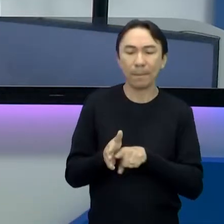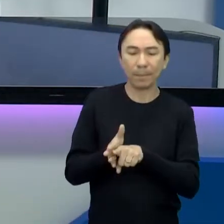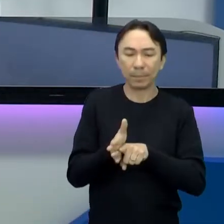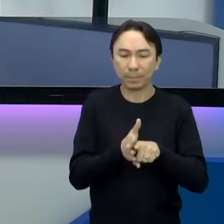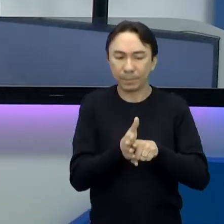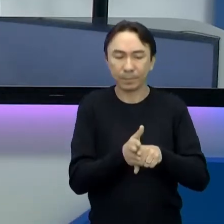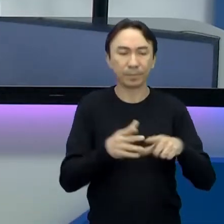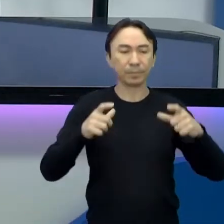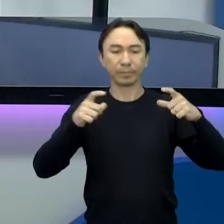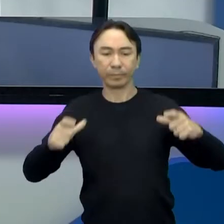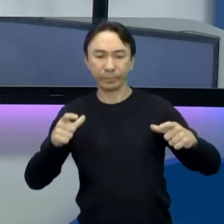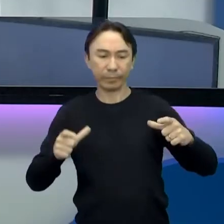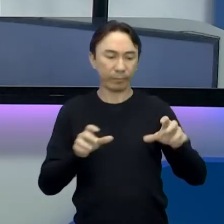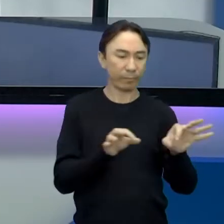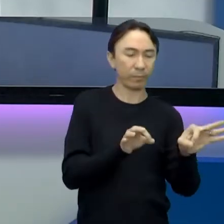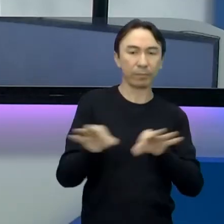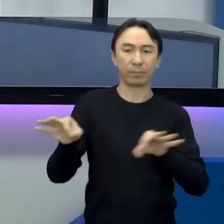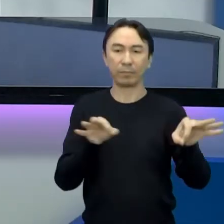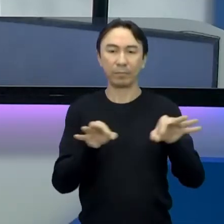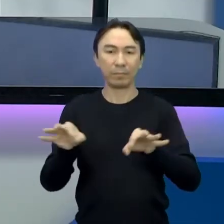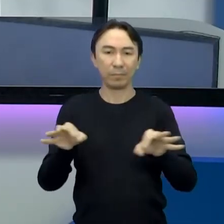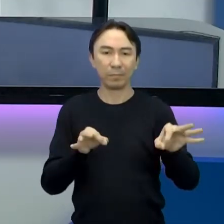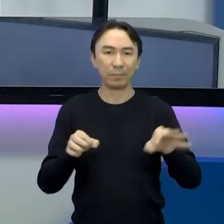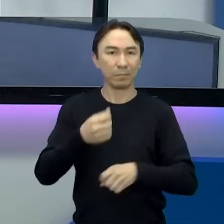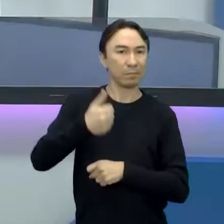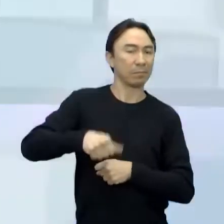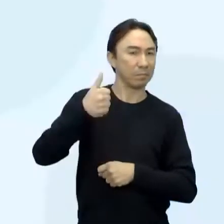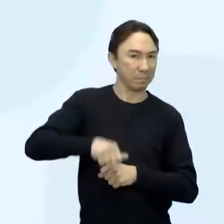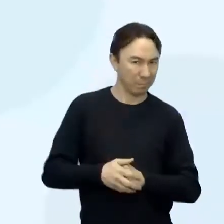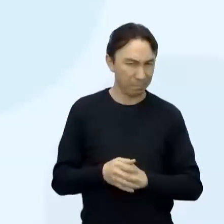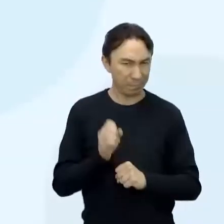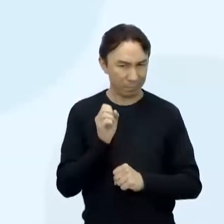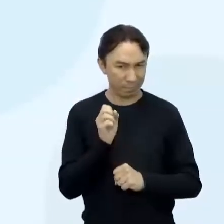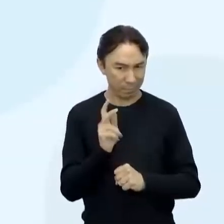ambiente. Combinado? Bora.